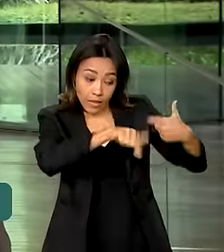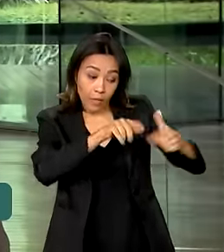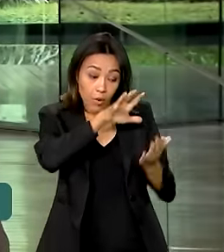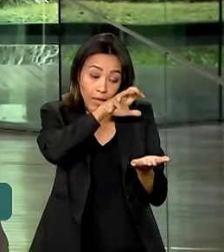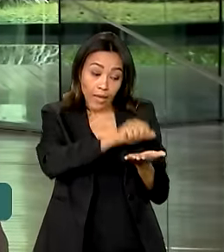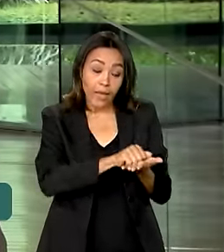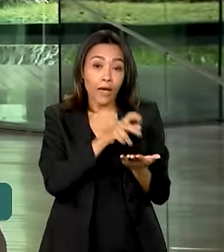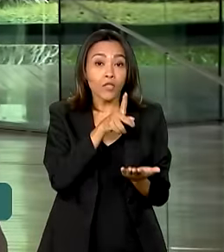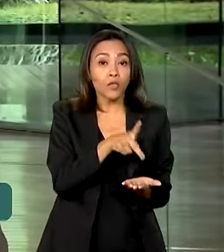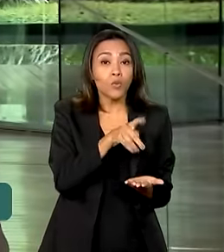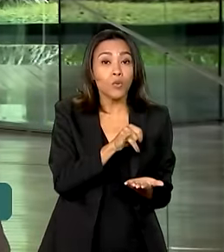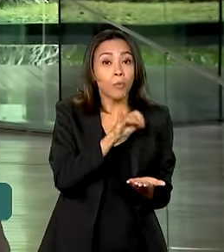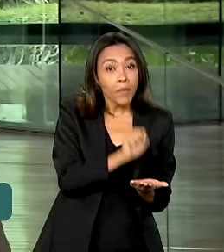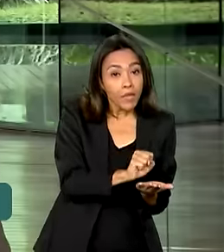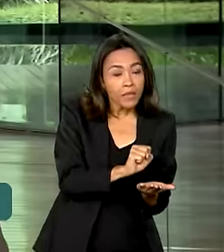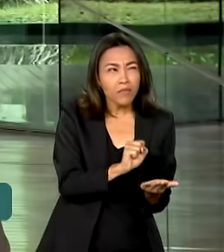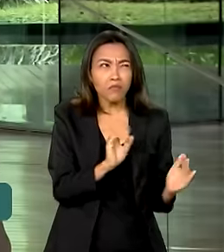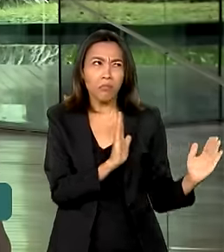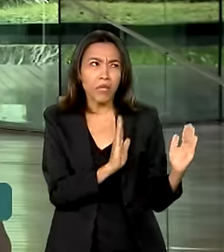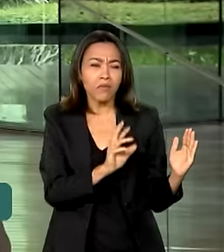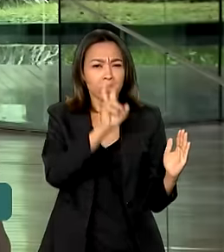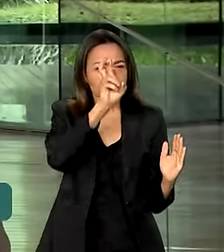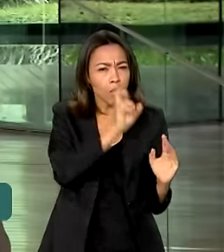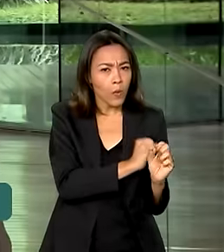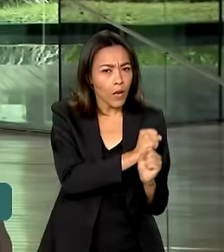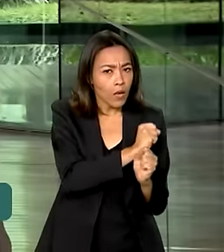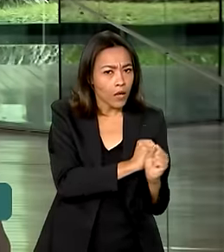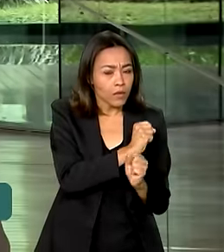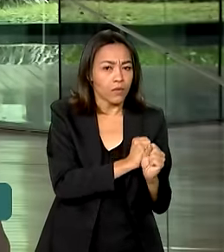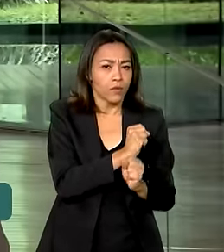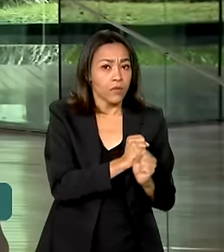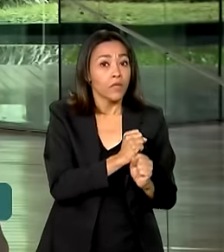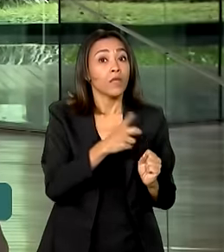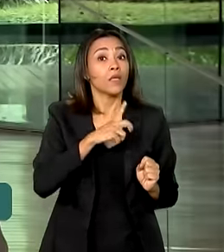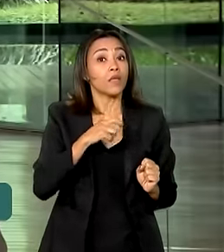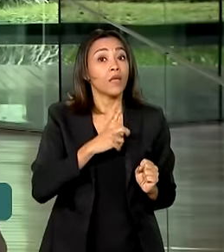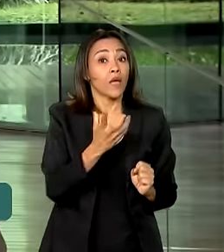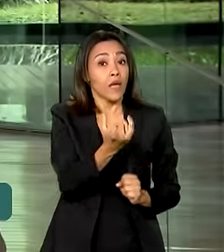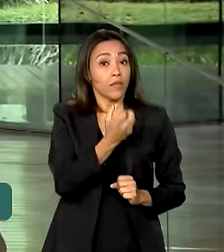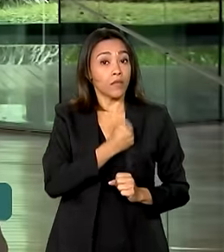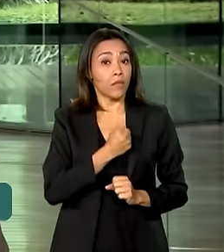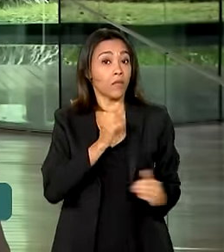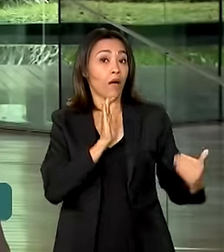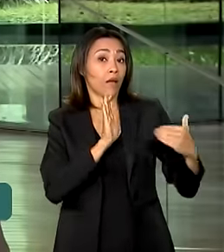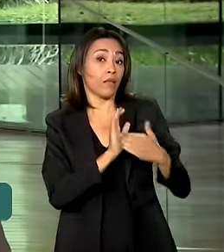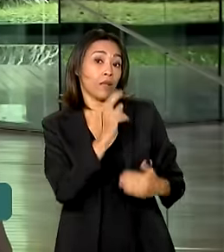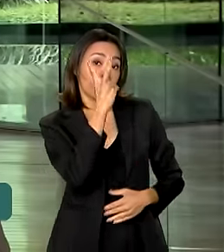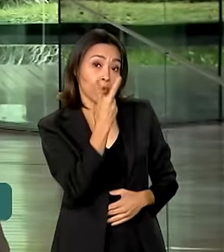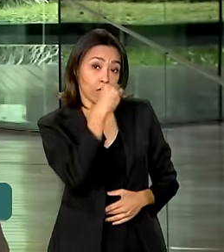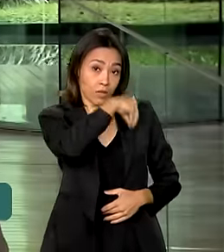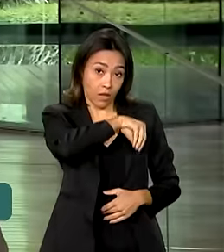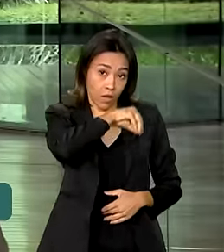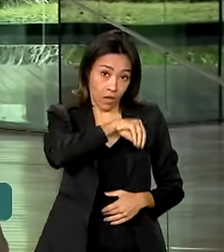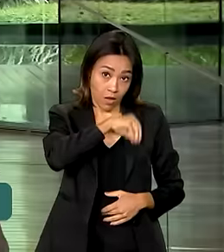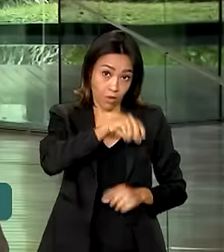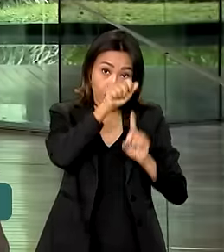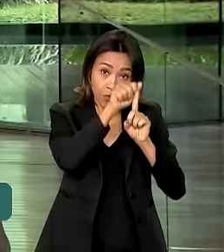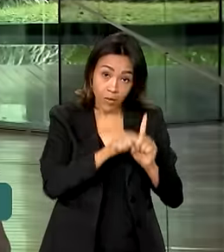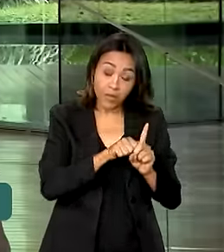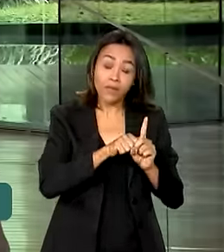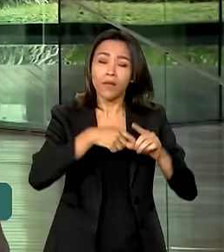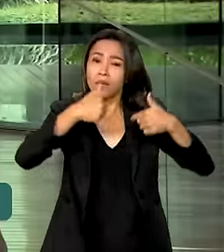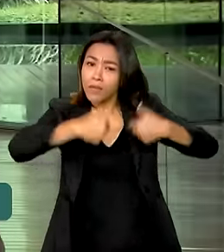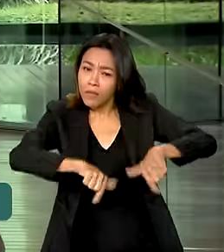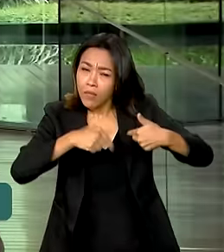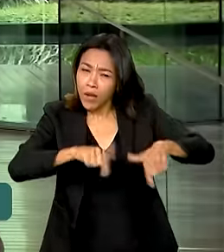PIS-PASEP há pelo menos 5 anos, que tenha recebido até dois salários mínimos por mês e que tenha trabalhado no